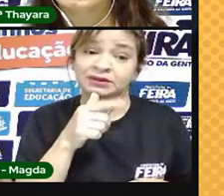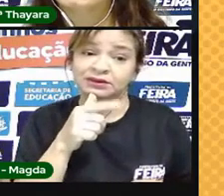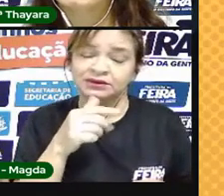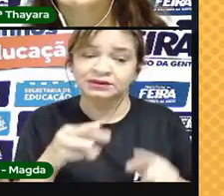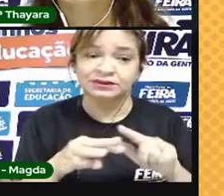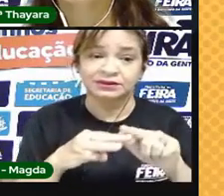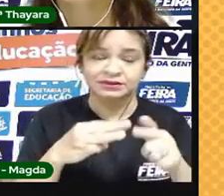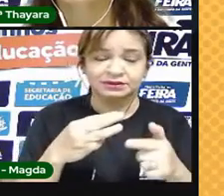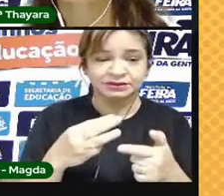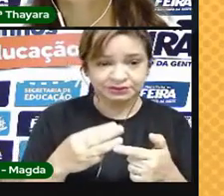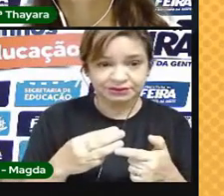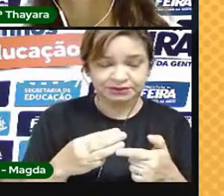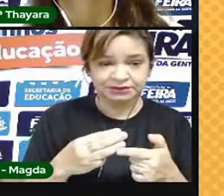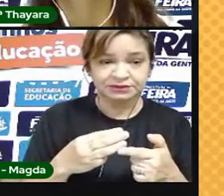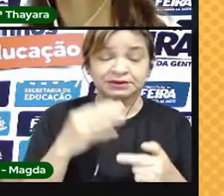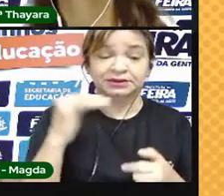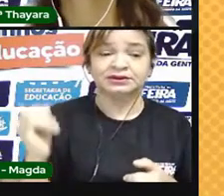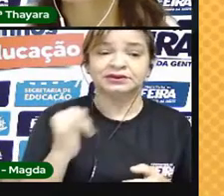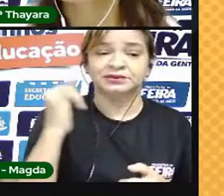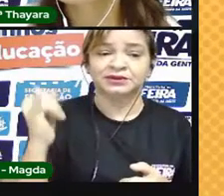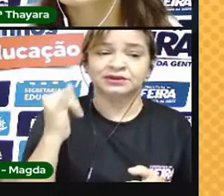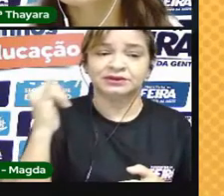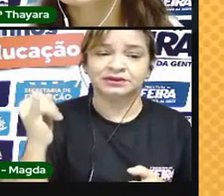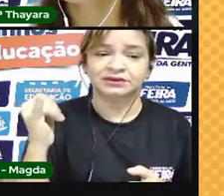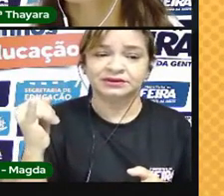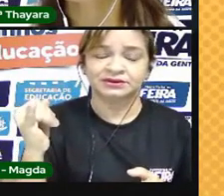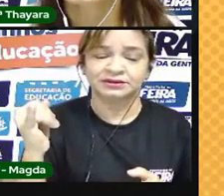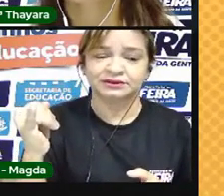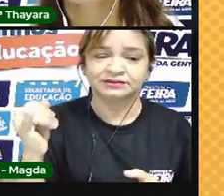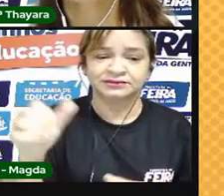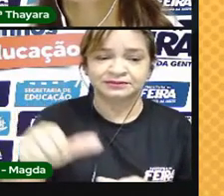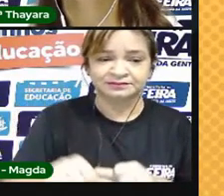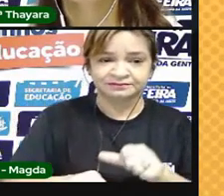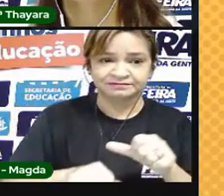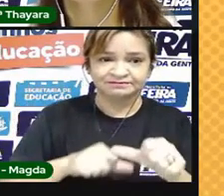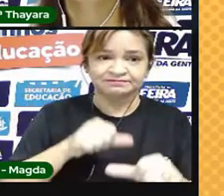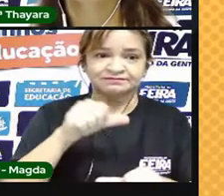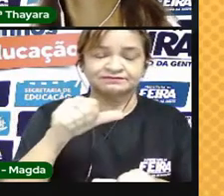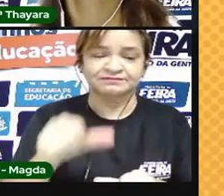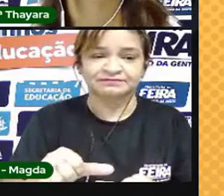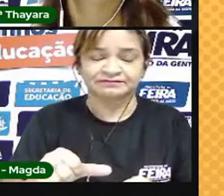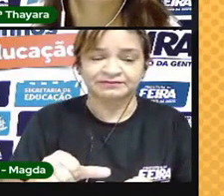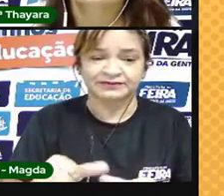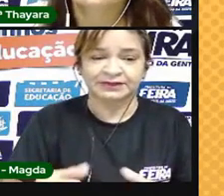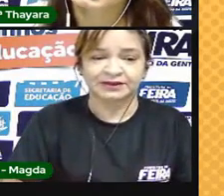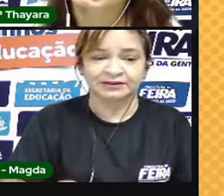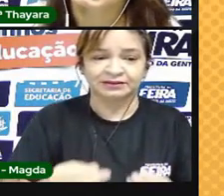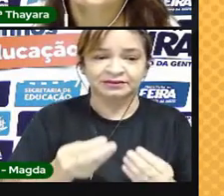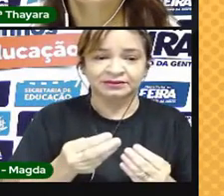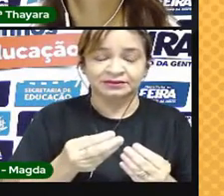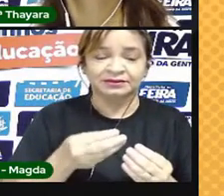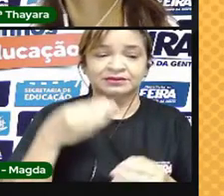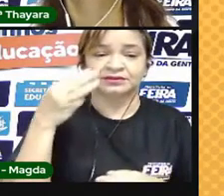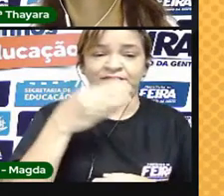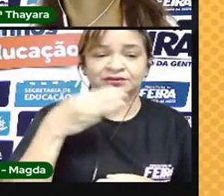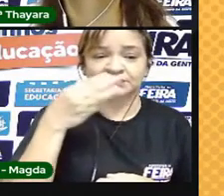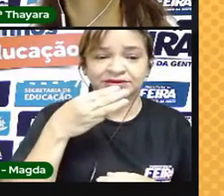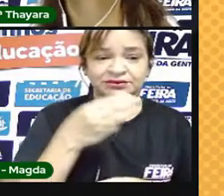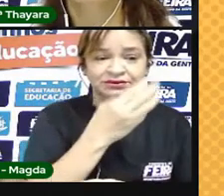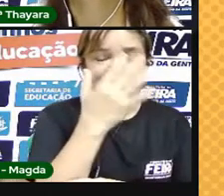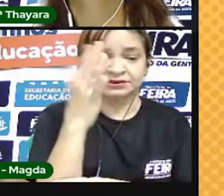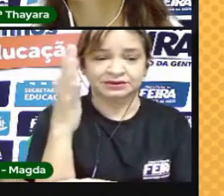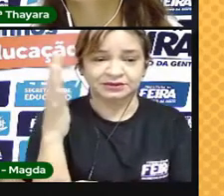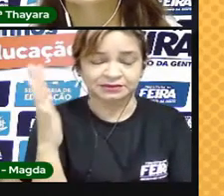ingredientes e acabam produzindo o seu próprio alimento. No caso, o alimento da planta é o açúcar. Então, ela